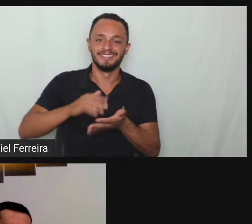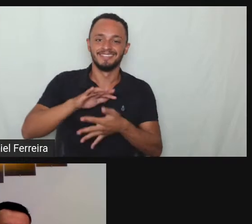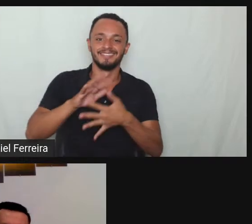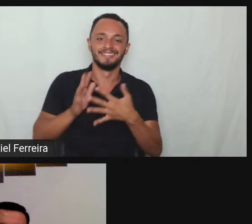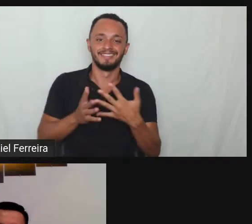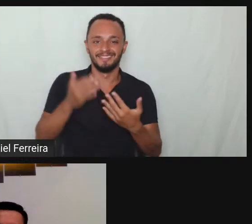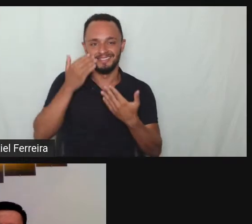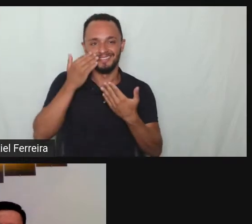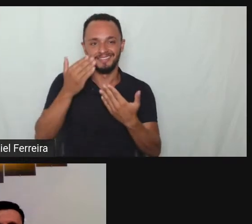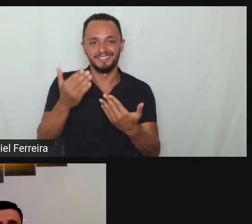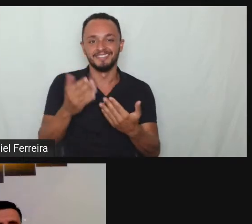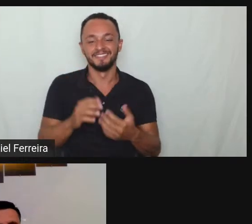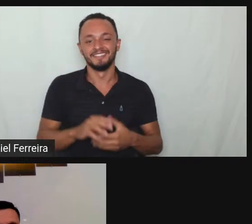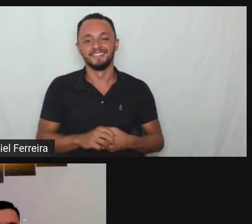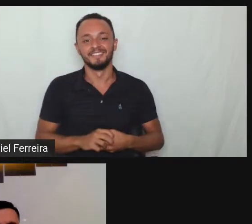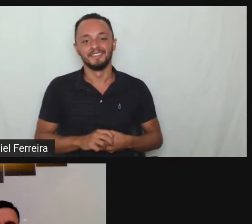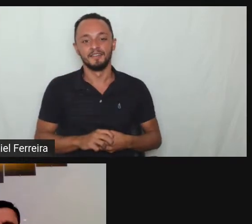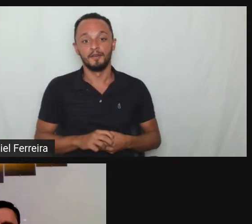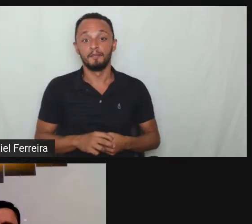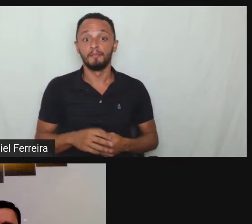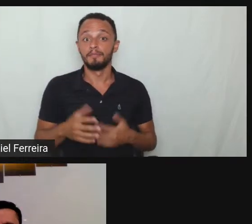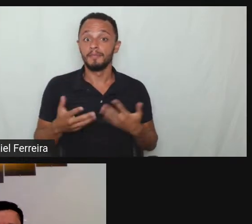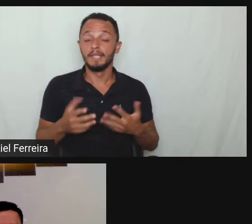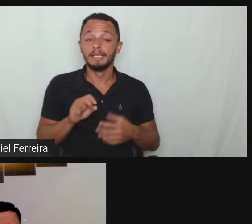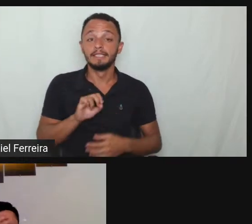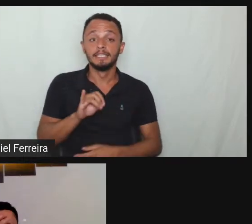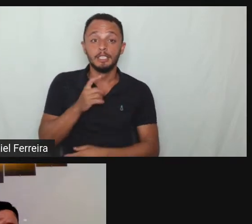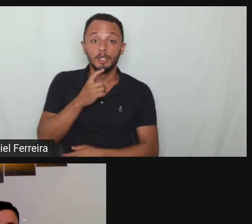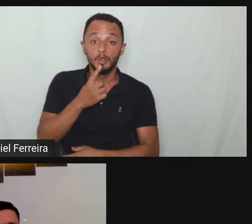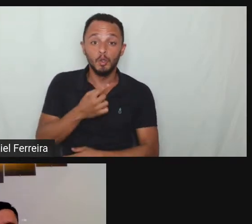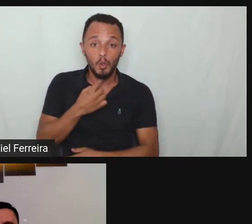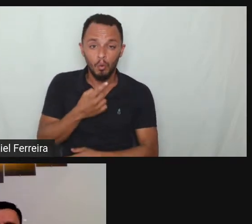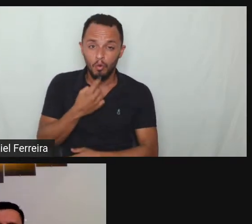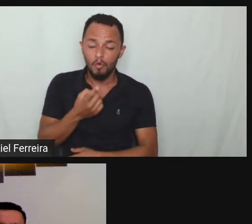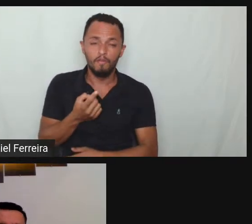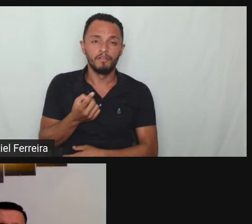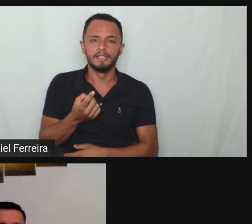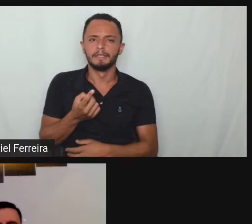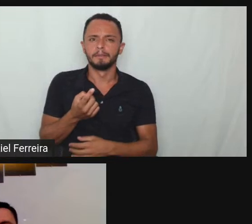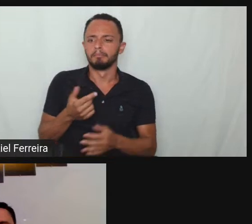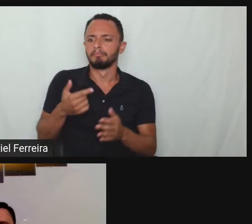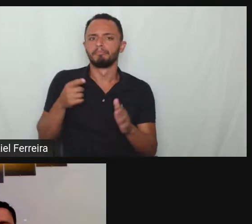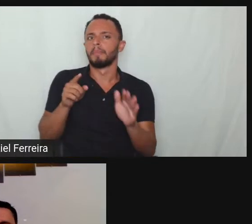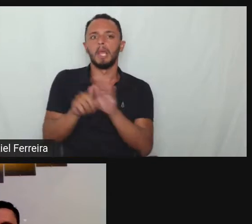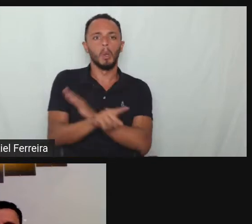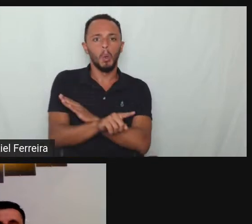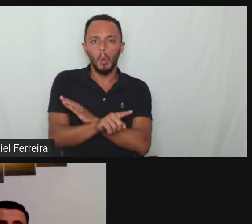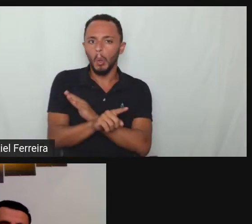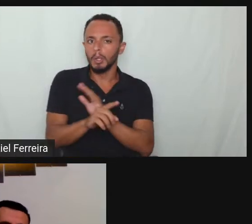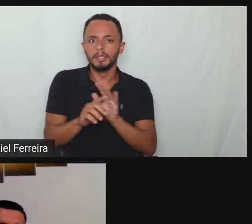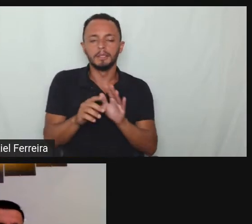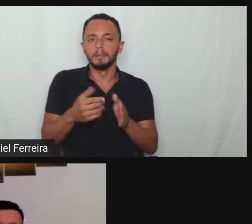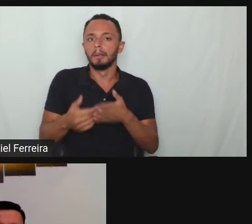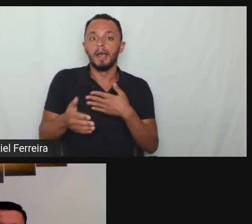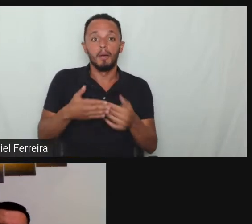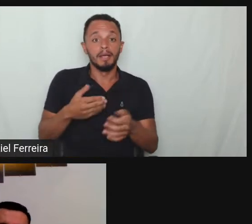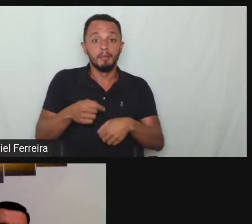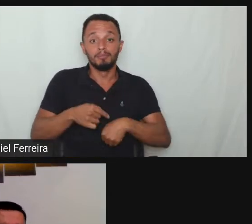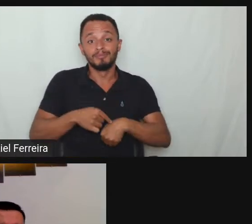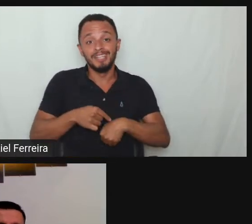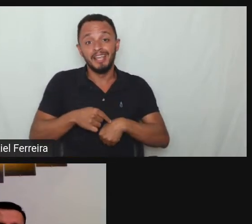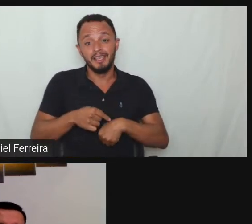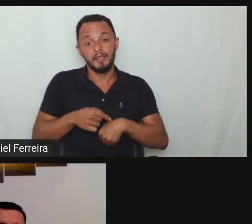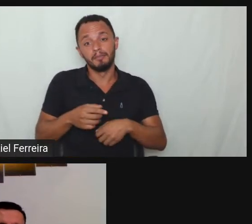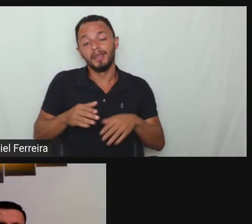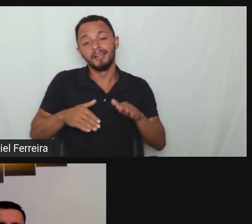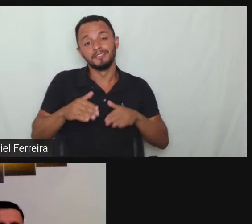é se tiver ficado alguma dúvida qualquer outra pendência que o pessoal não não a gente não deu tempo a gente responder